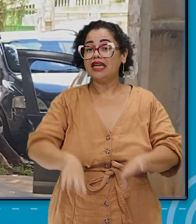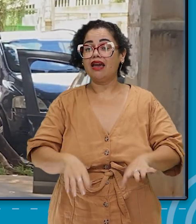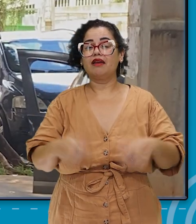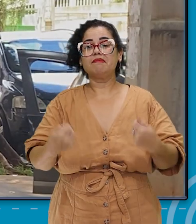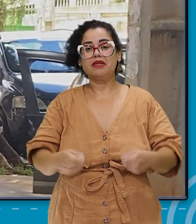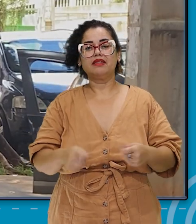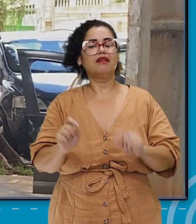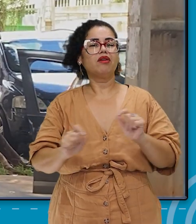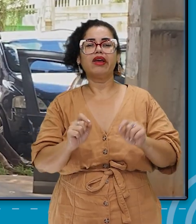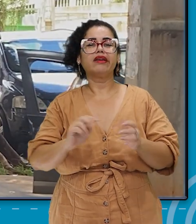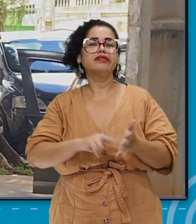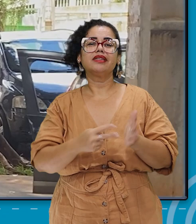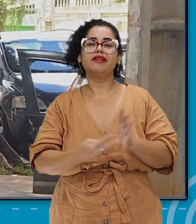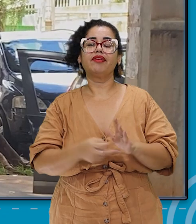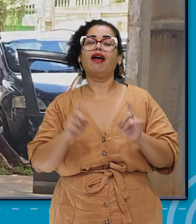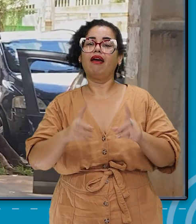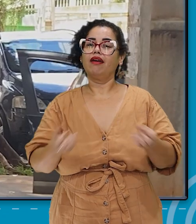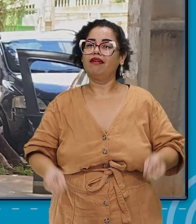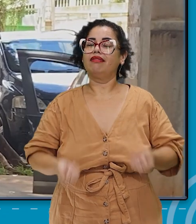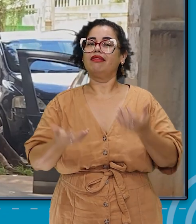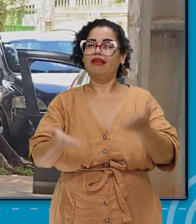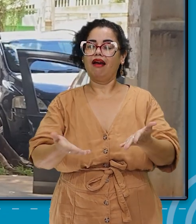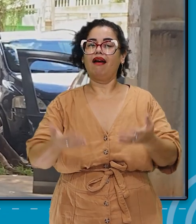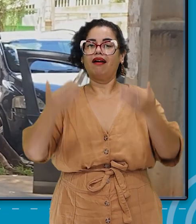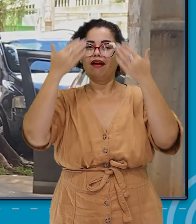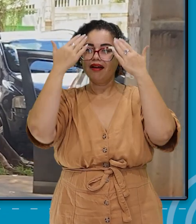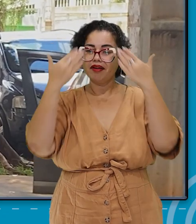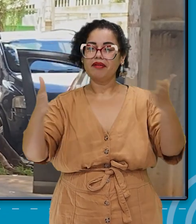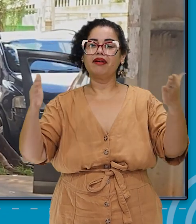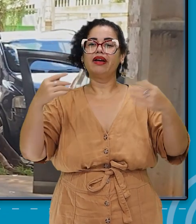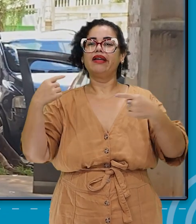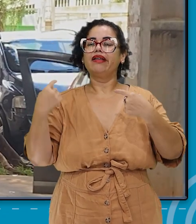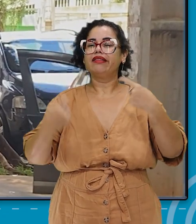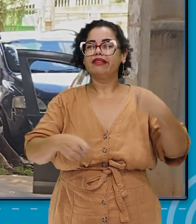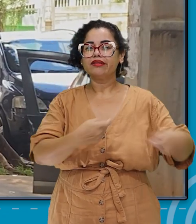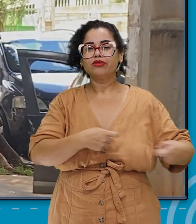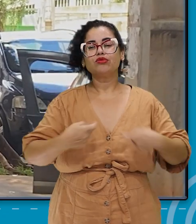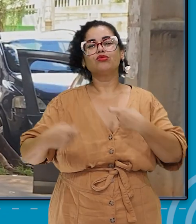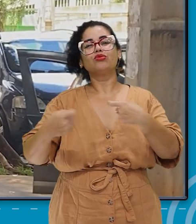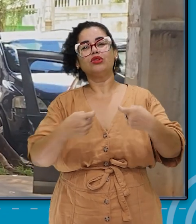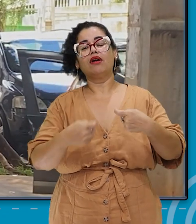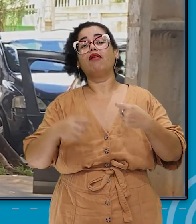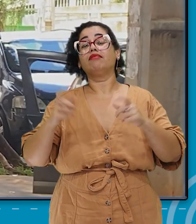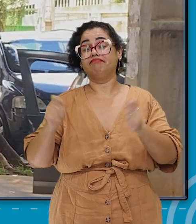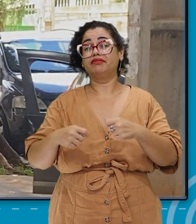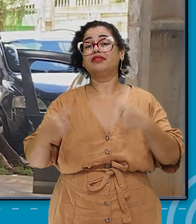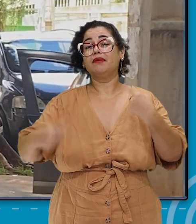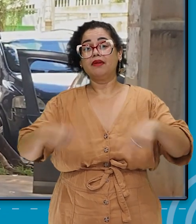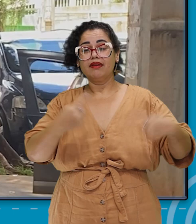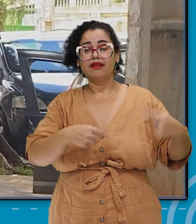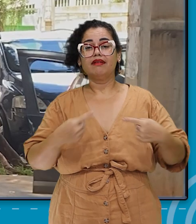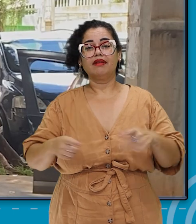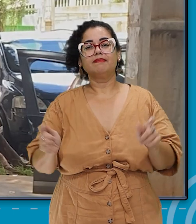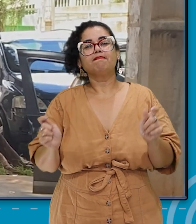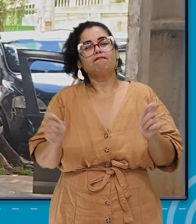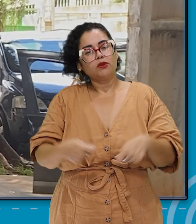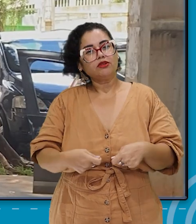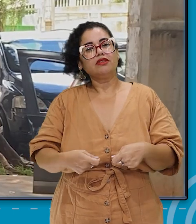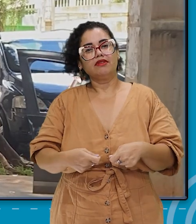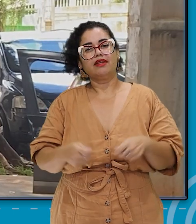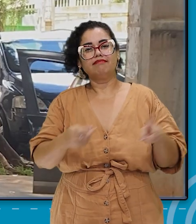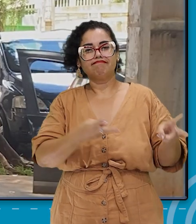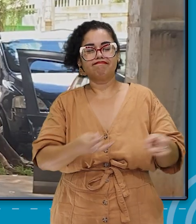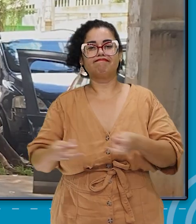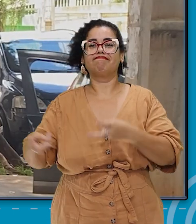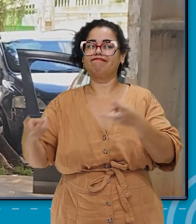antirracista? É uma educação que promove a leitura, promove a discussão, promove o debate de possibilidades de